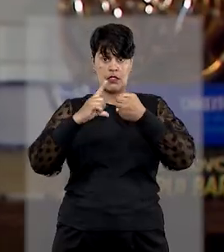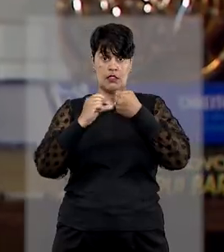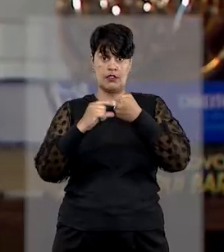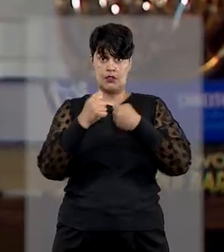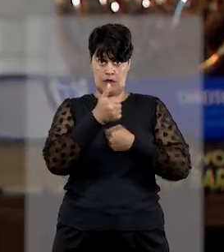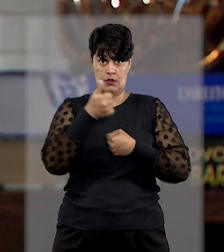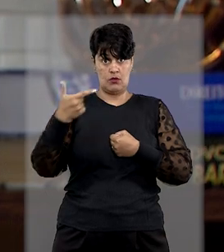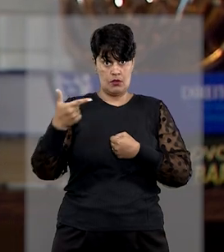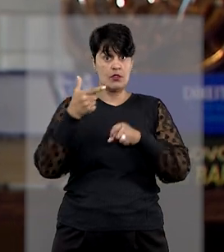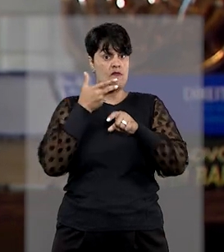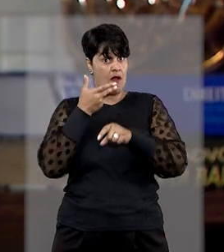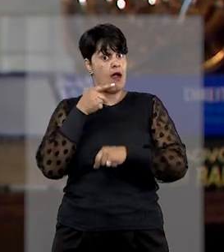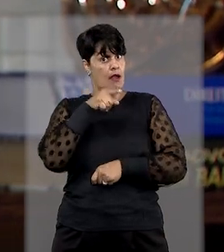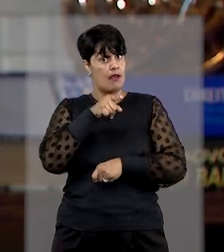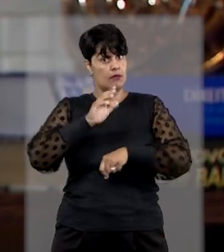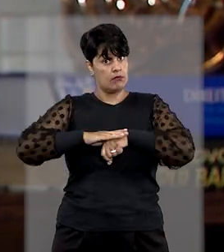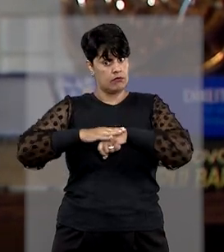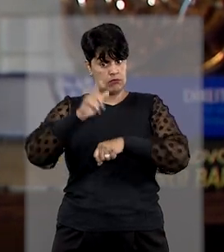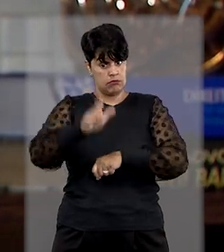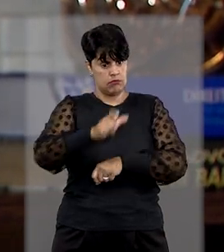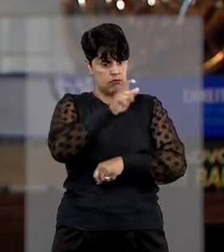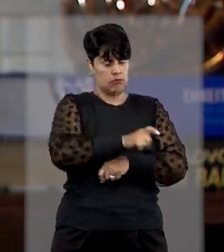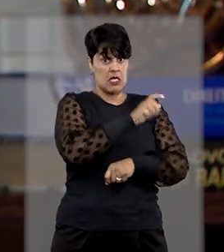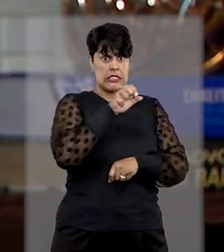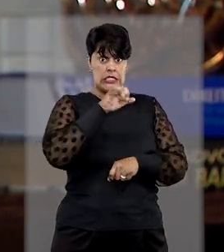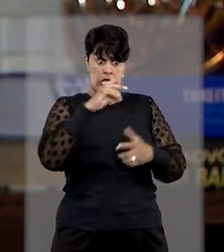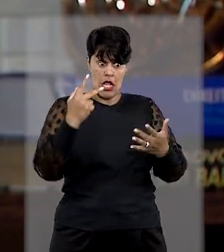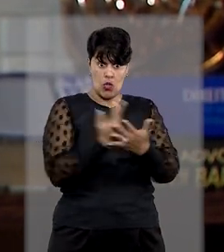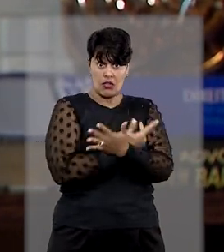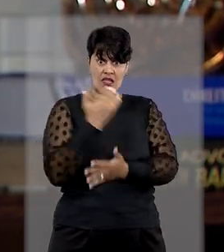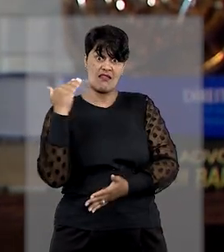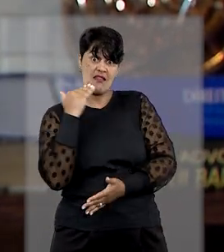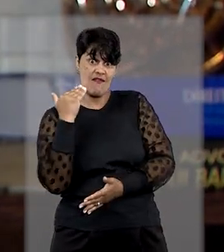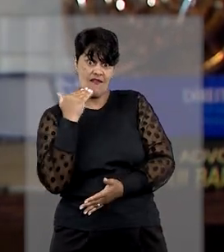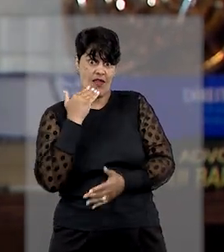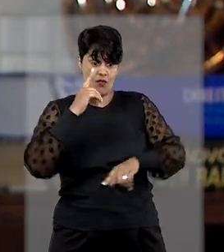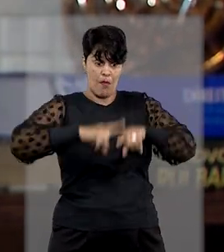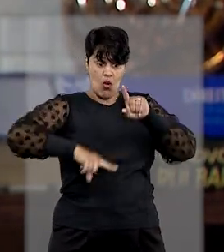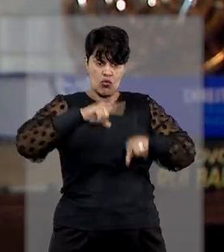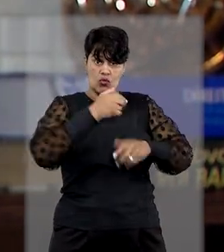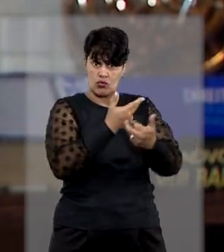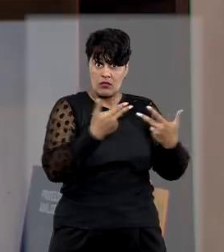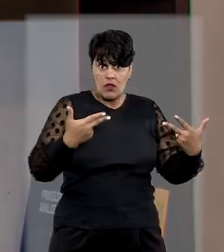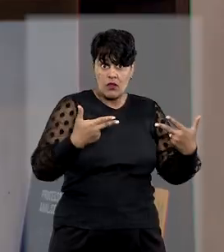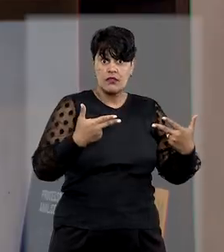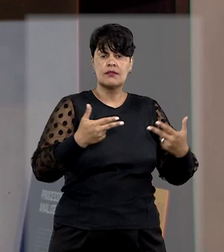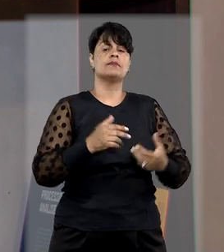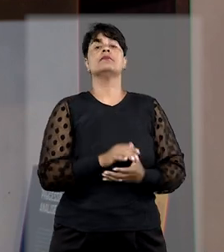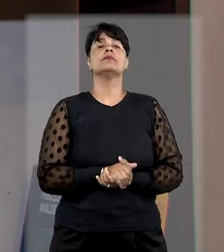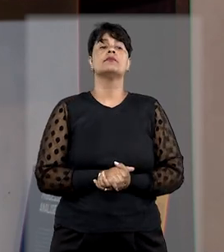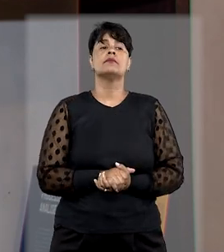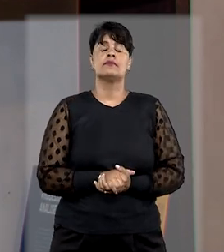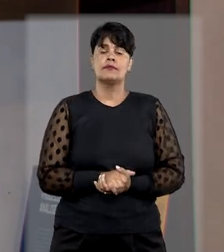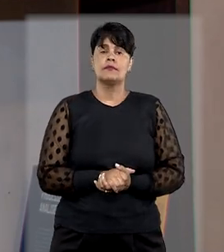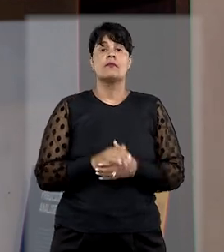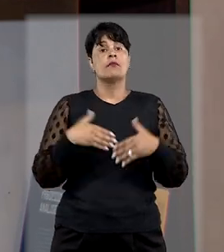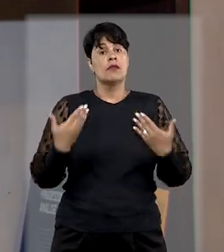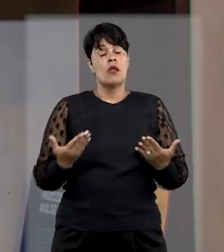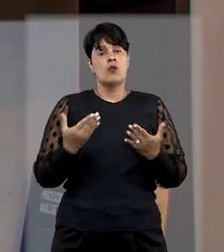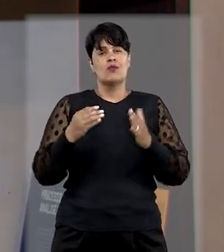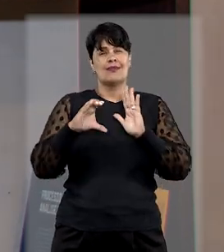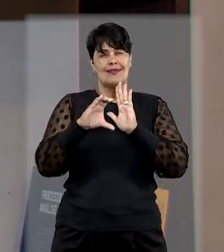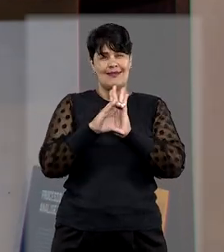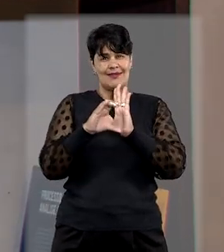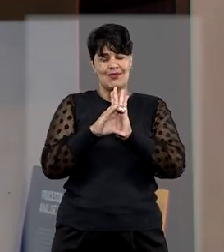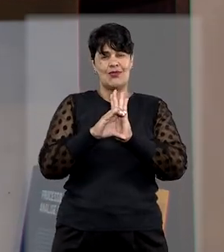resguarda os cidadãos quanto à existência de defeitos em produtos comercializados. O Código de Defesa do Consumidor traz para